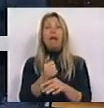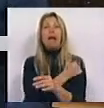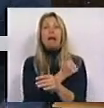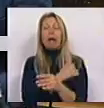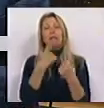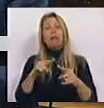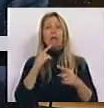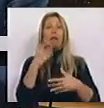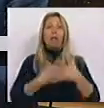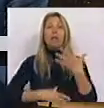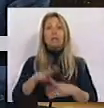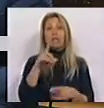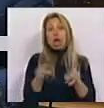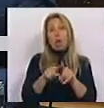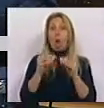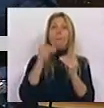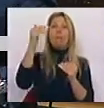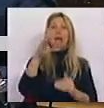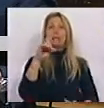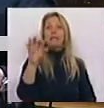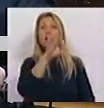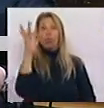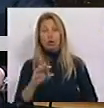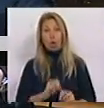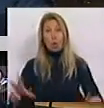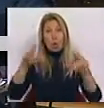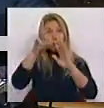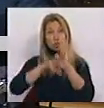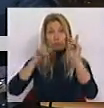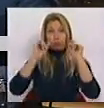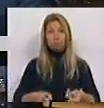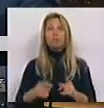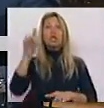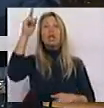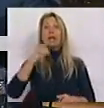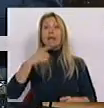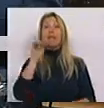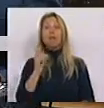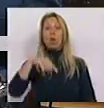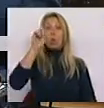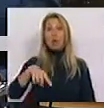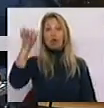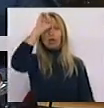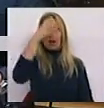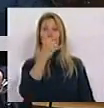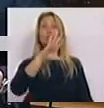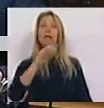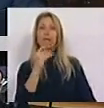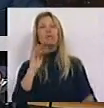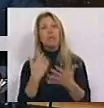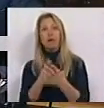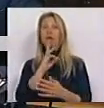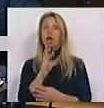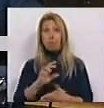60%. O novo regime que entrará em vigor no dia 1 de janeiro de 2015 já incorpora as respostas necessárias para a remoção